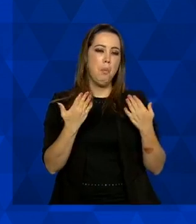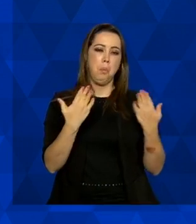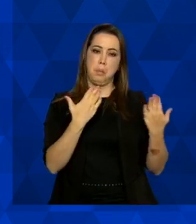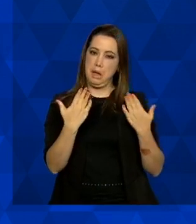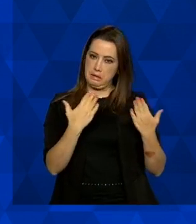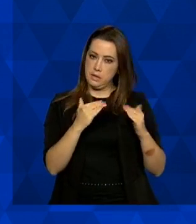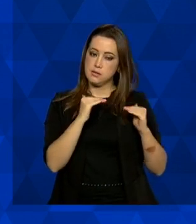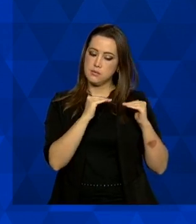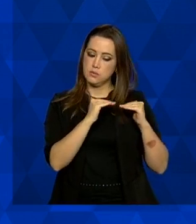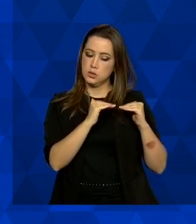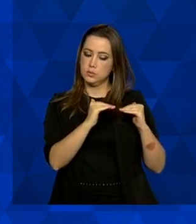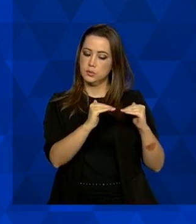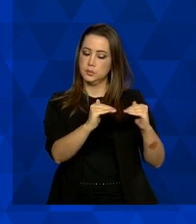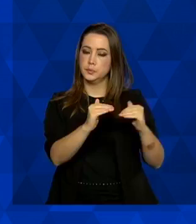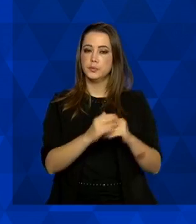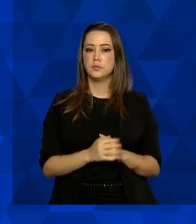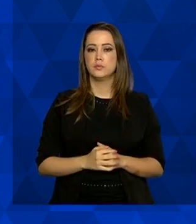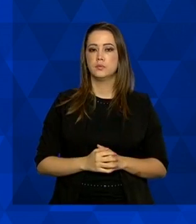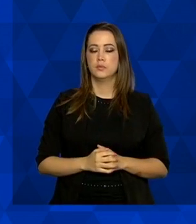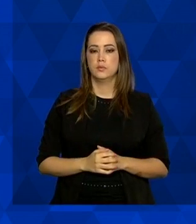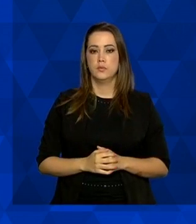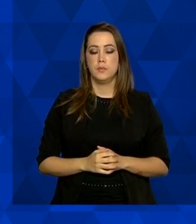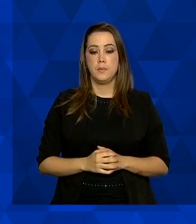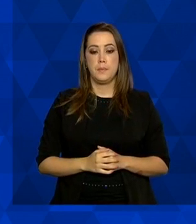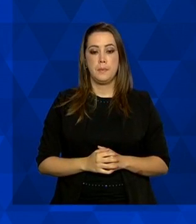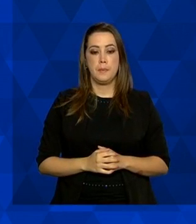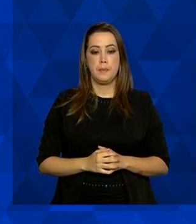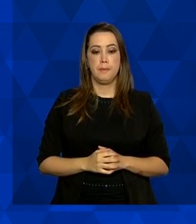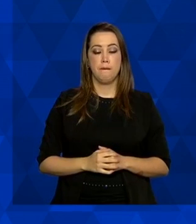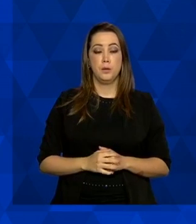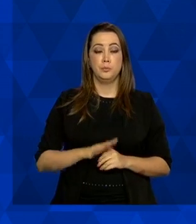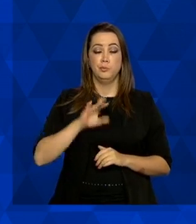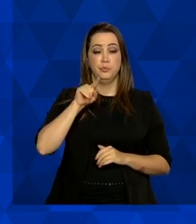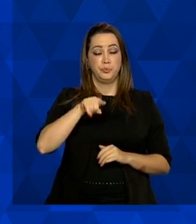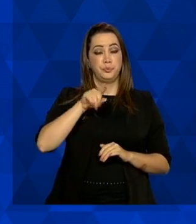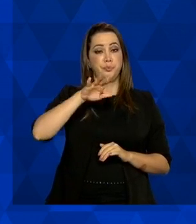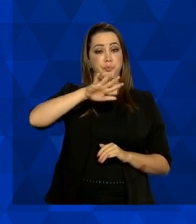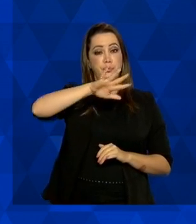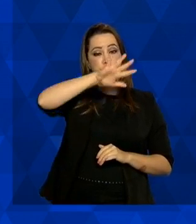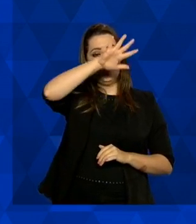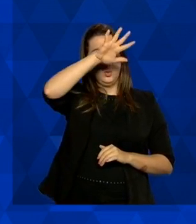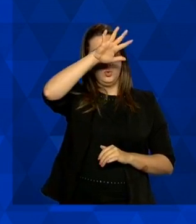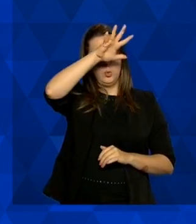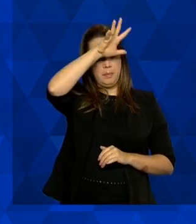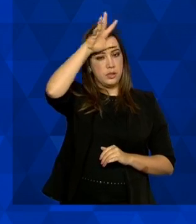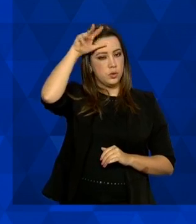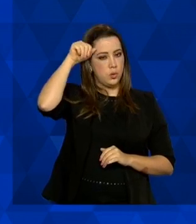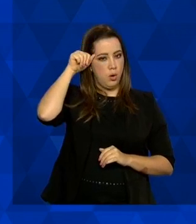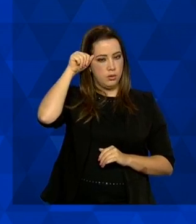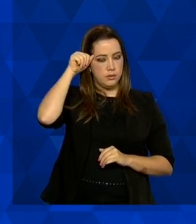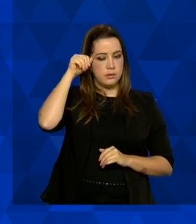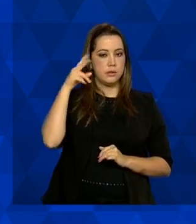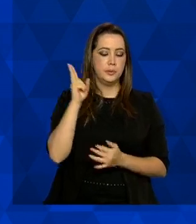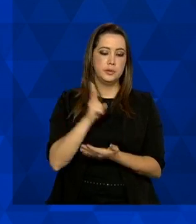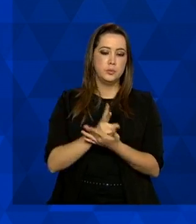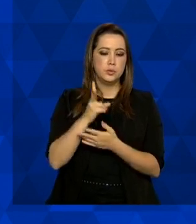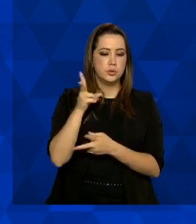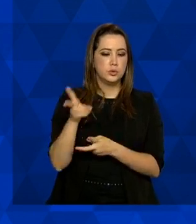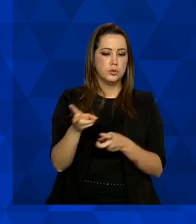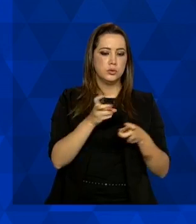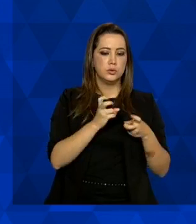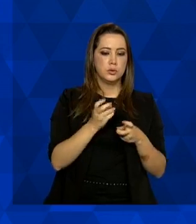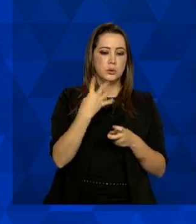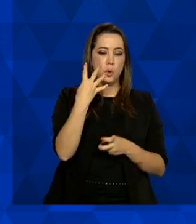óbitos. Próximo. O estado do Amazonas, embora ele tenha identificado nas